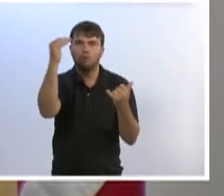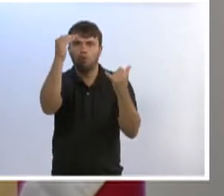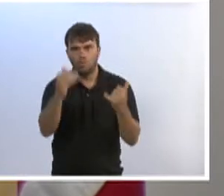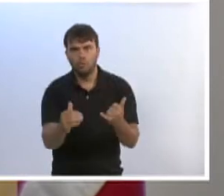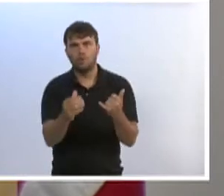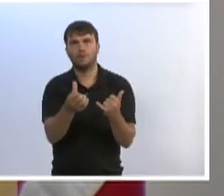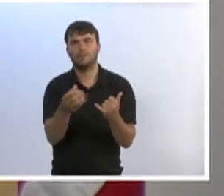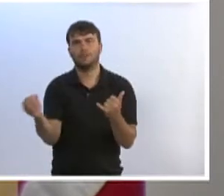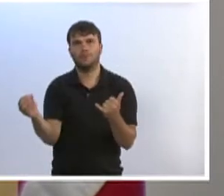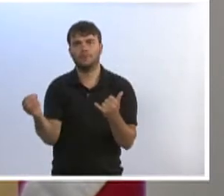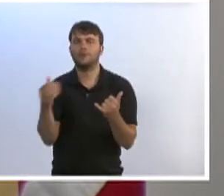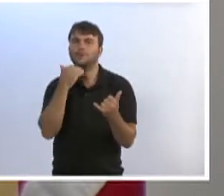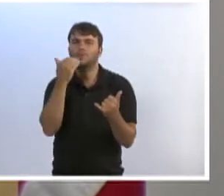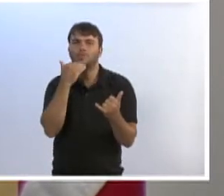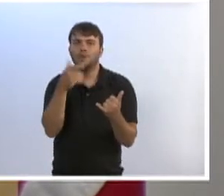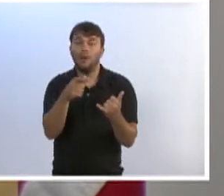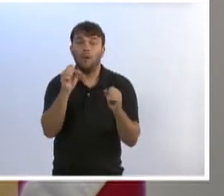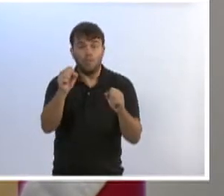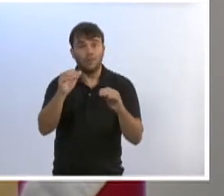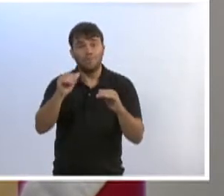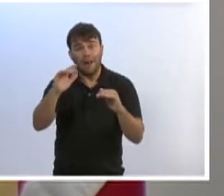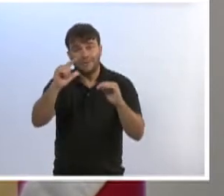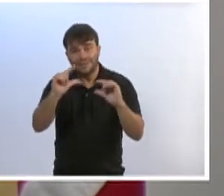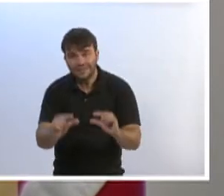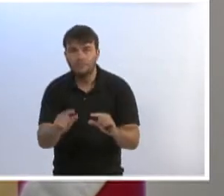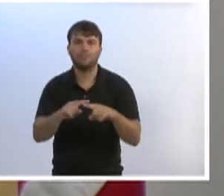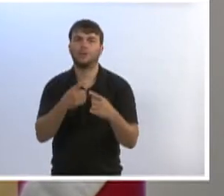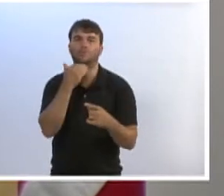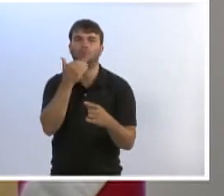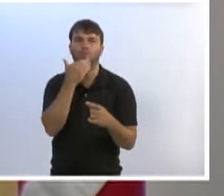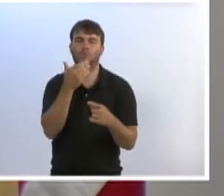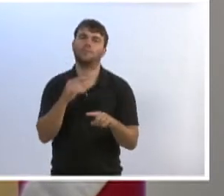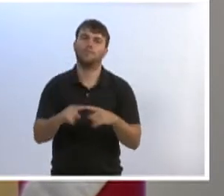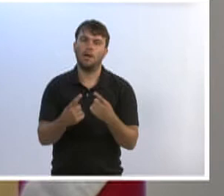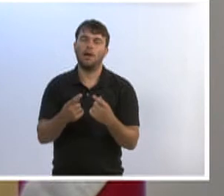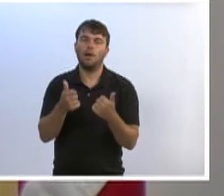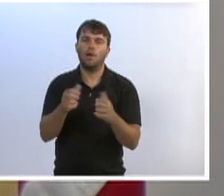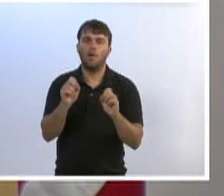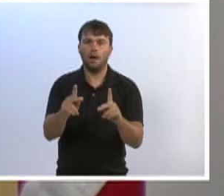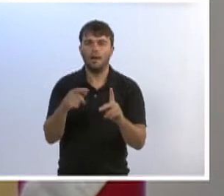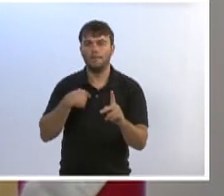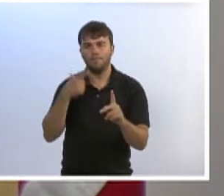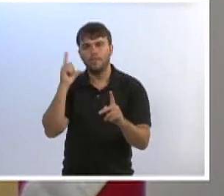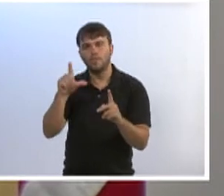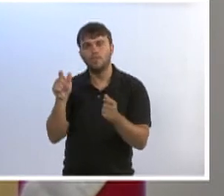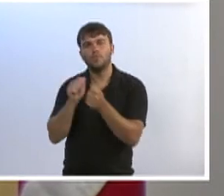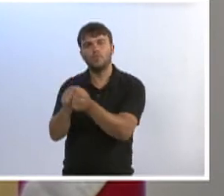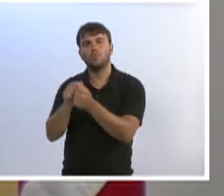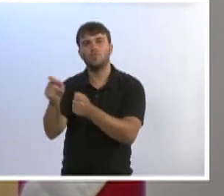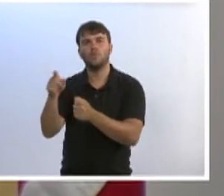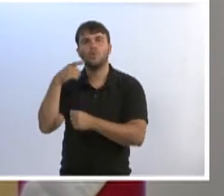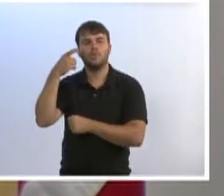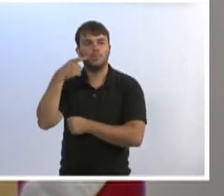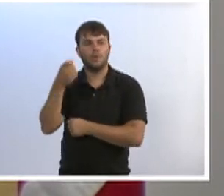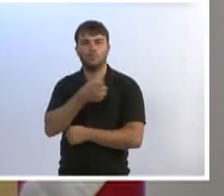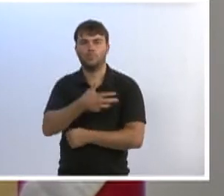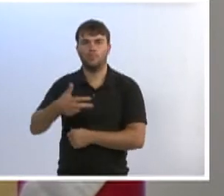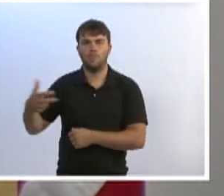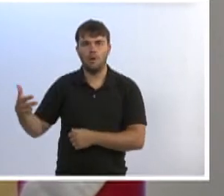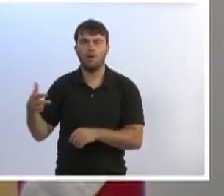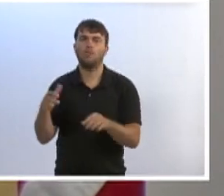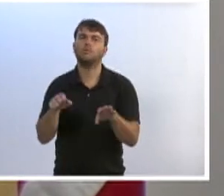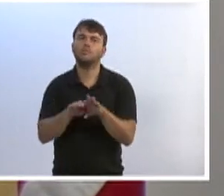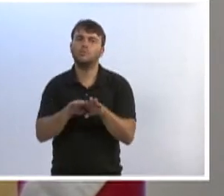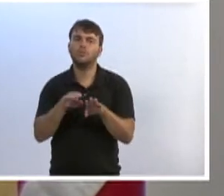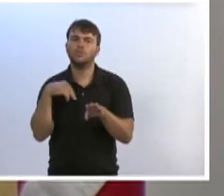ele não tinha capacidade técnica, ele não tinha tanto telhado. Então, fiz também esse encaminhamento com o deputado João Paulo, os encaminhamentos foram todos eles protocolados,